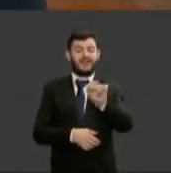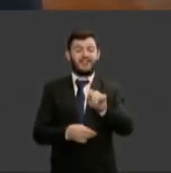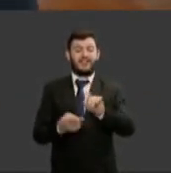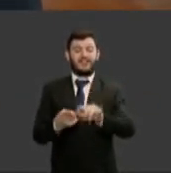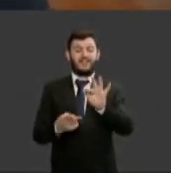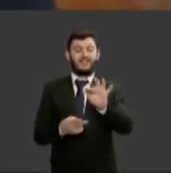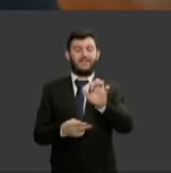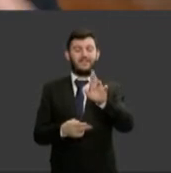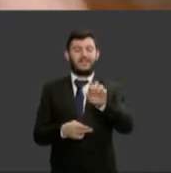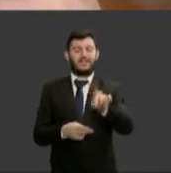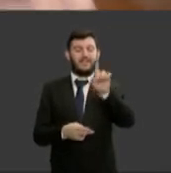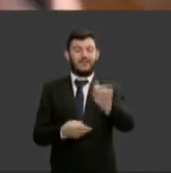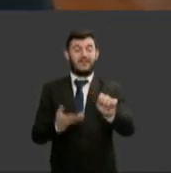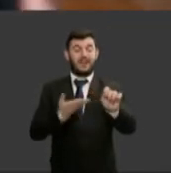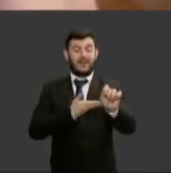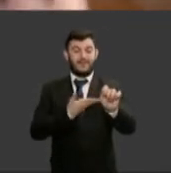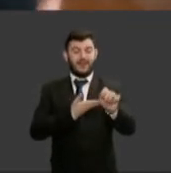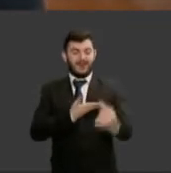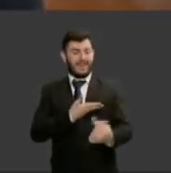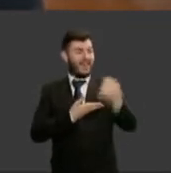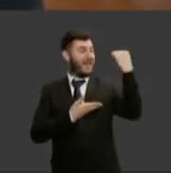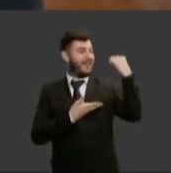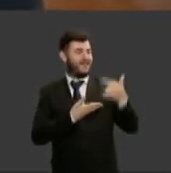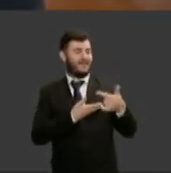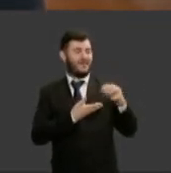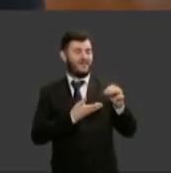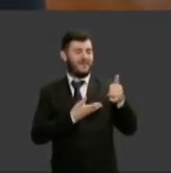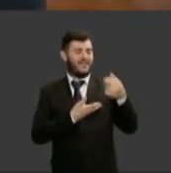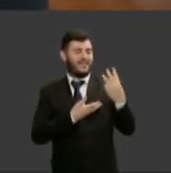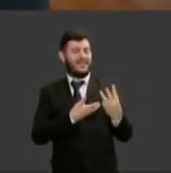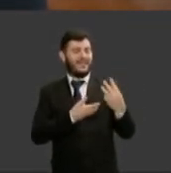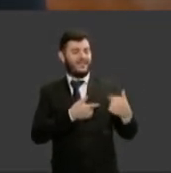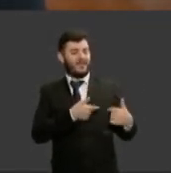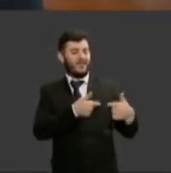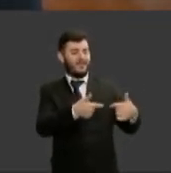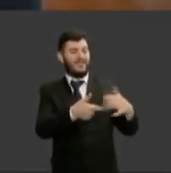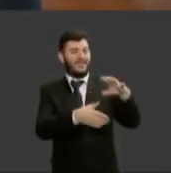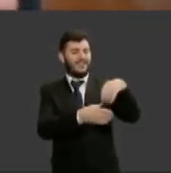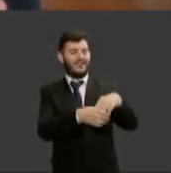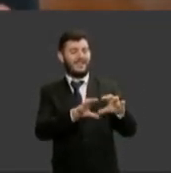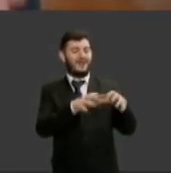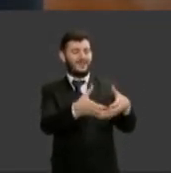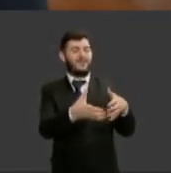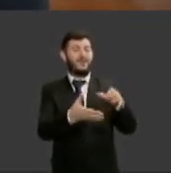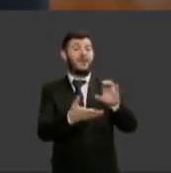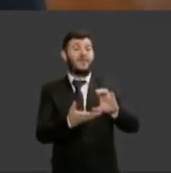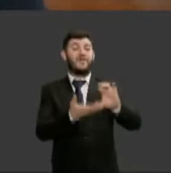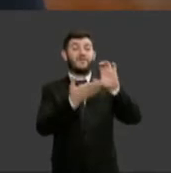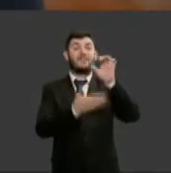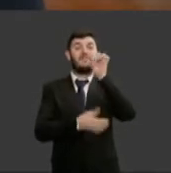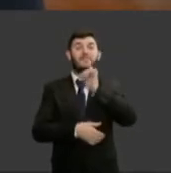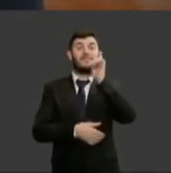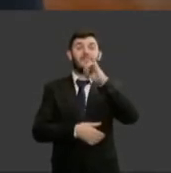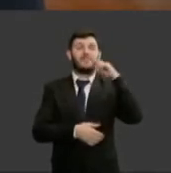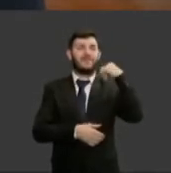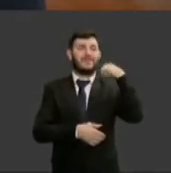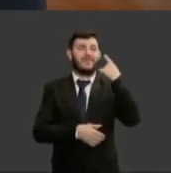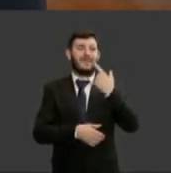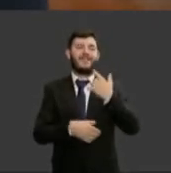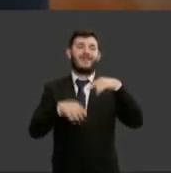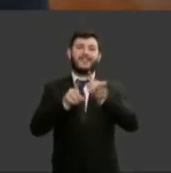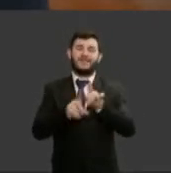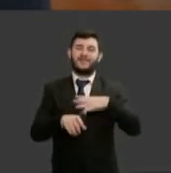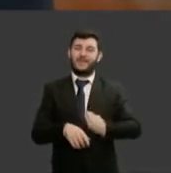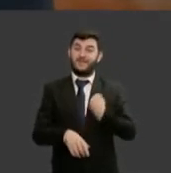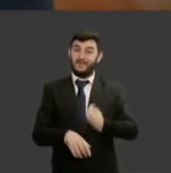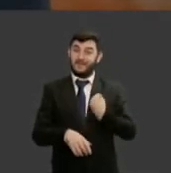desde 2013 estamos nessa batalha na comissão da mulher advogada é responsável por eu estar dentro da comissão desde a